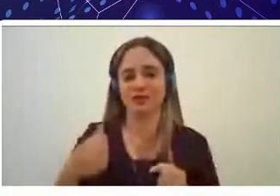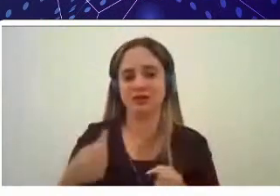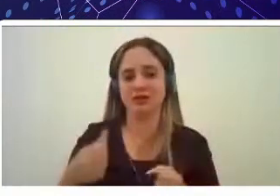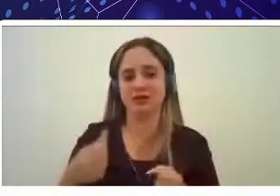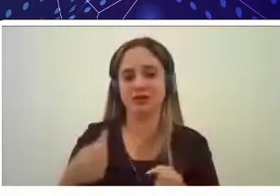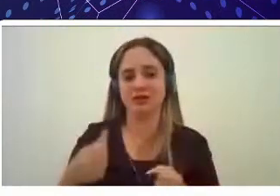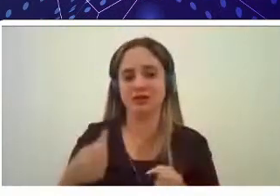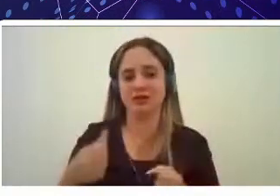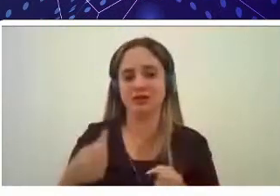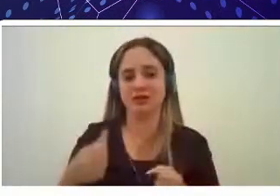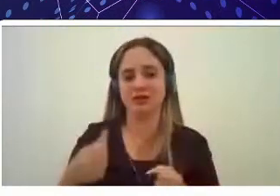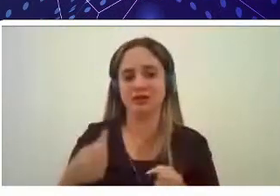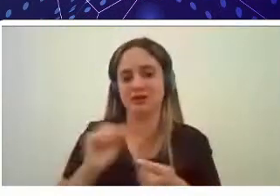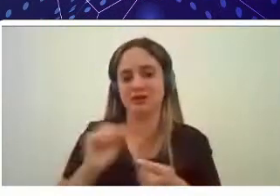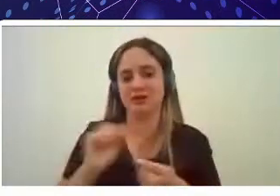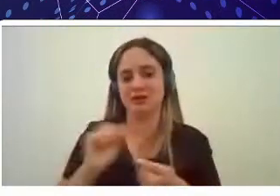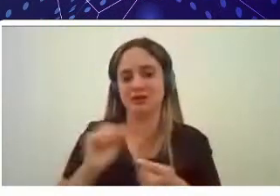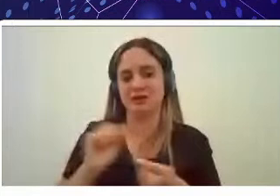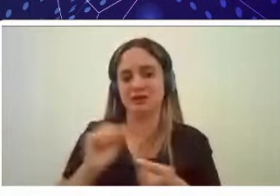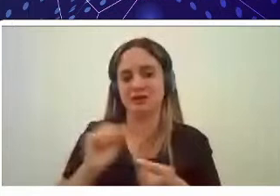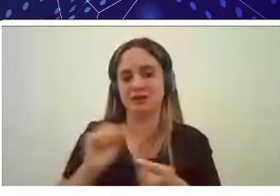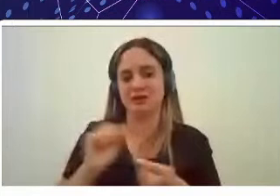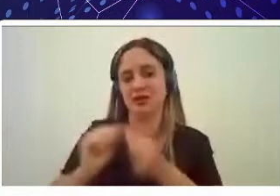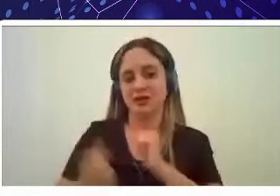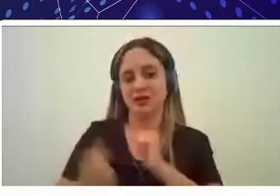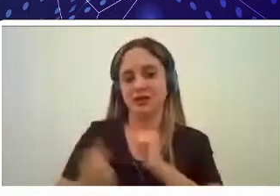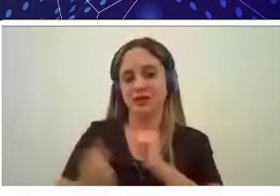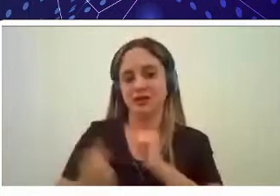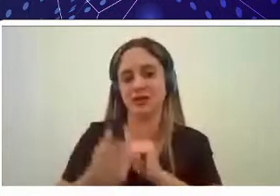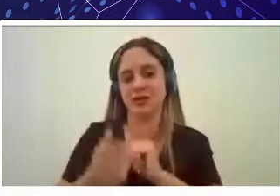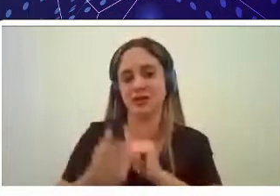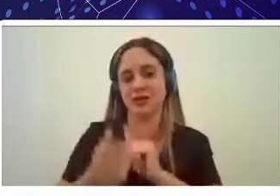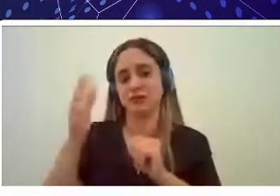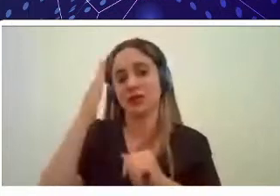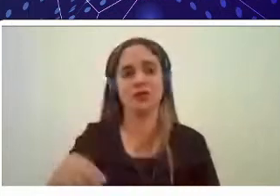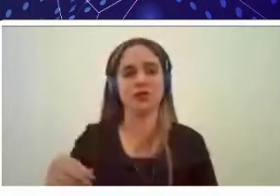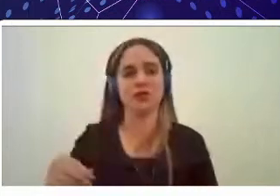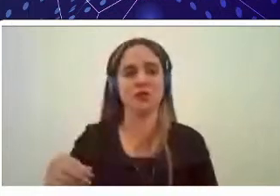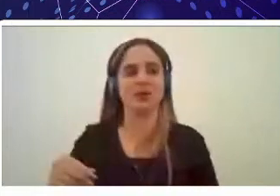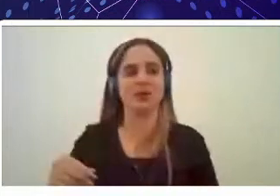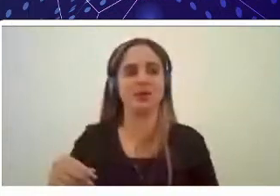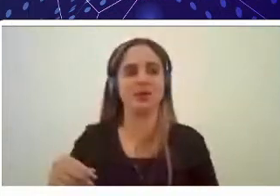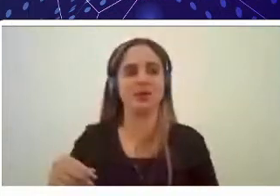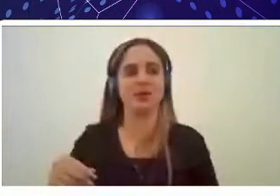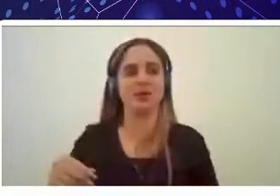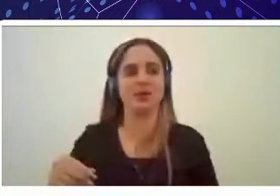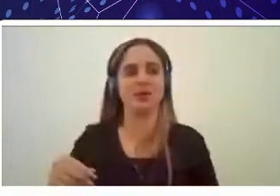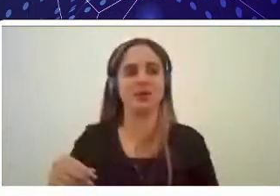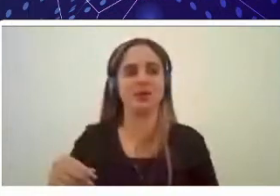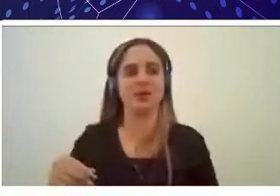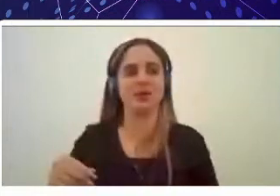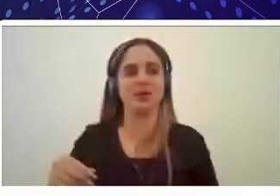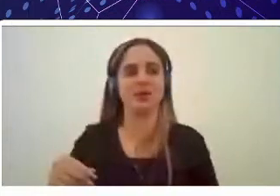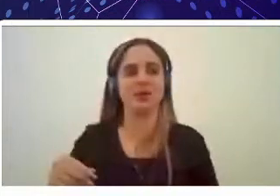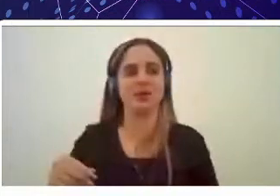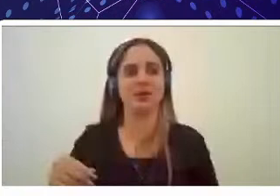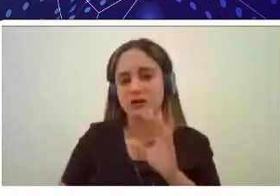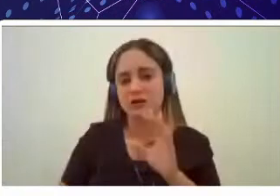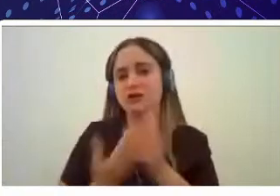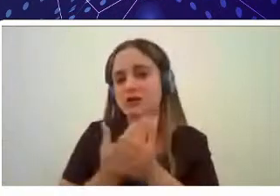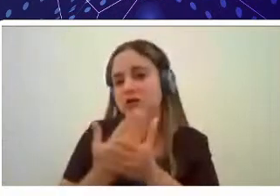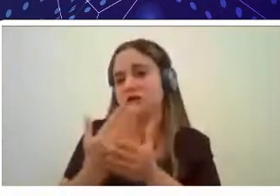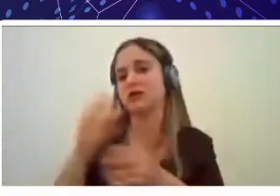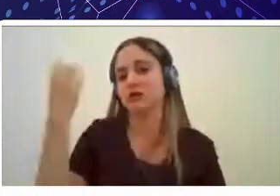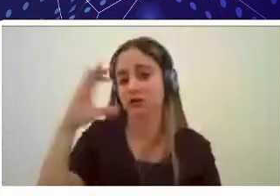projetos de iniciação científica relacionados com o bem-estar desses animais, avaliação desse bem-estar dele durante, principalmente,